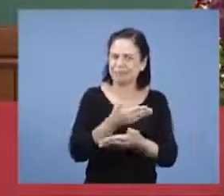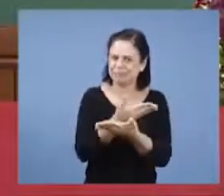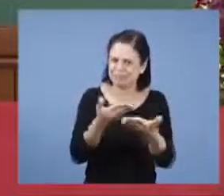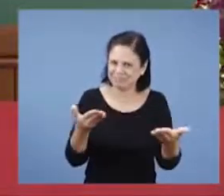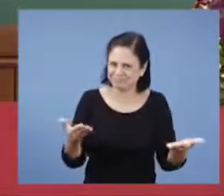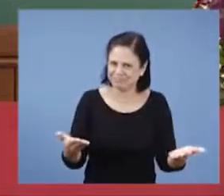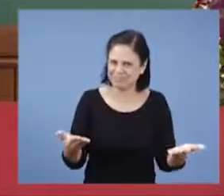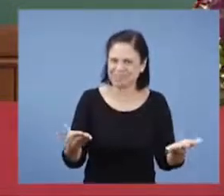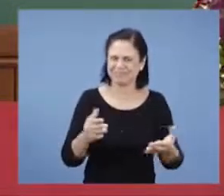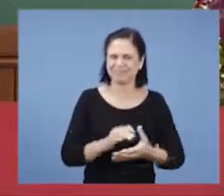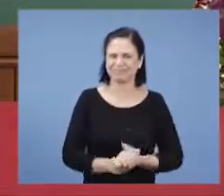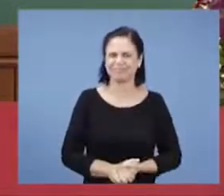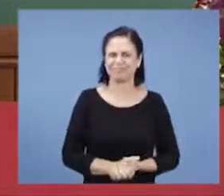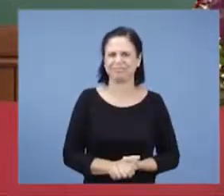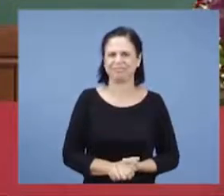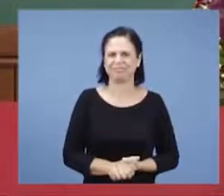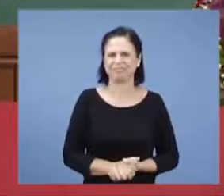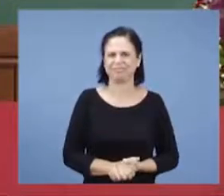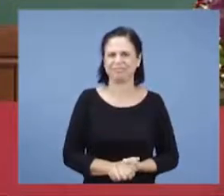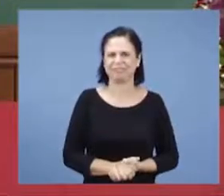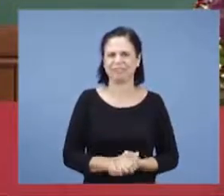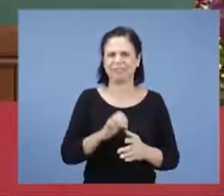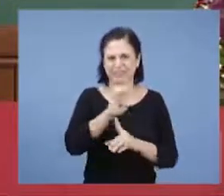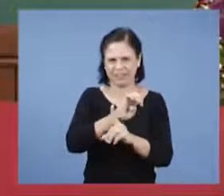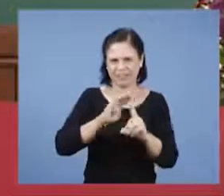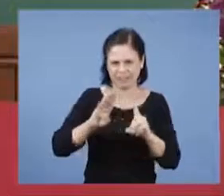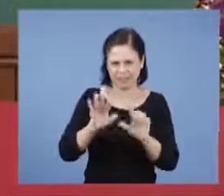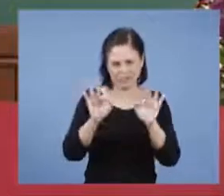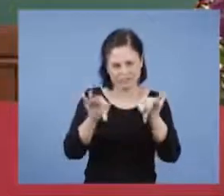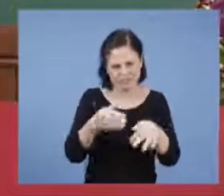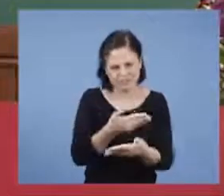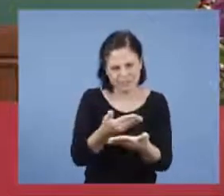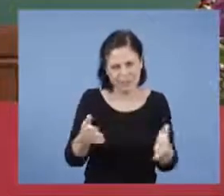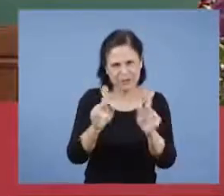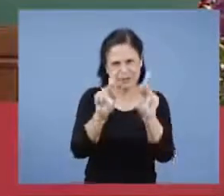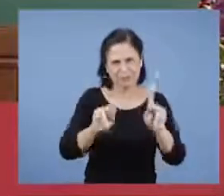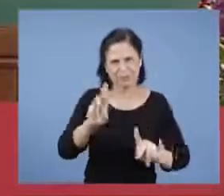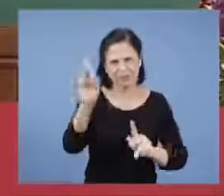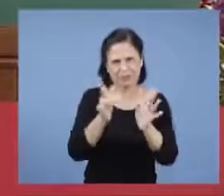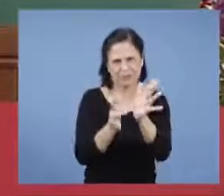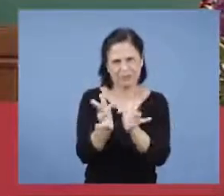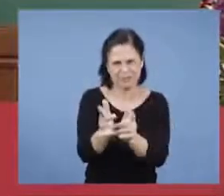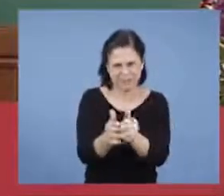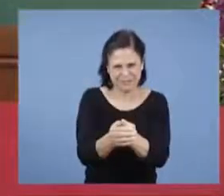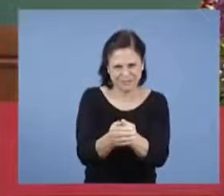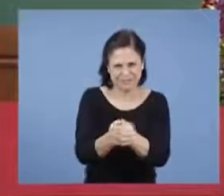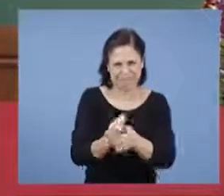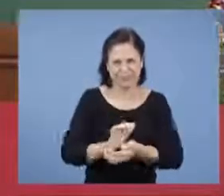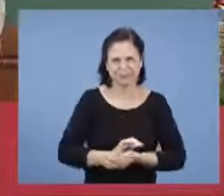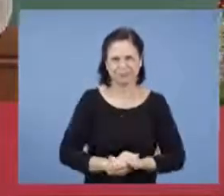A todos os nossos irmãos. Nessa escola Bíblia Dominical. A paz do Senhor Jesus. A do Senhor